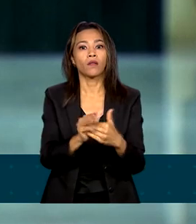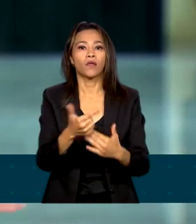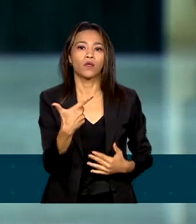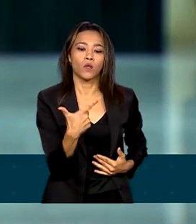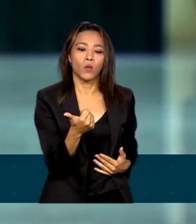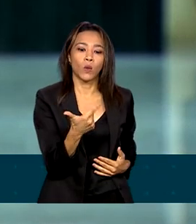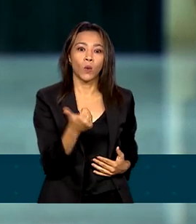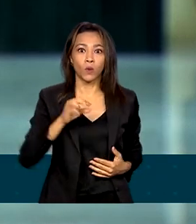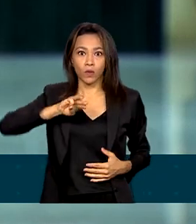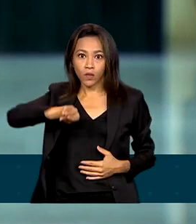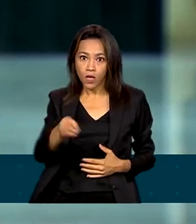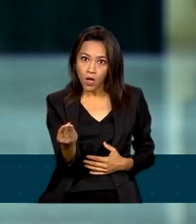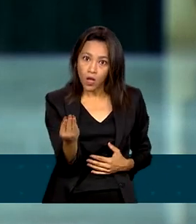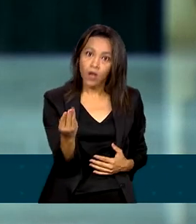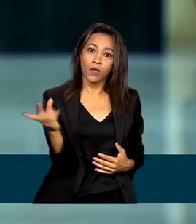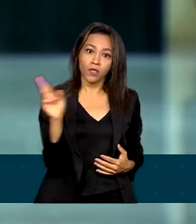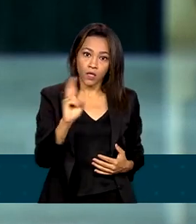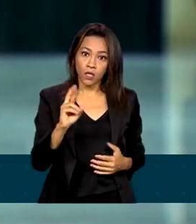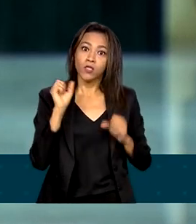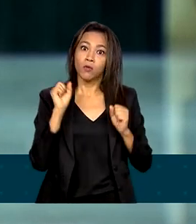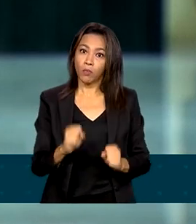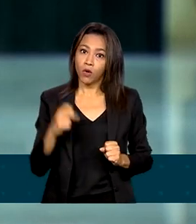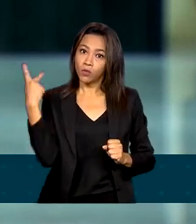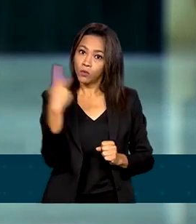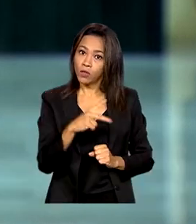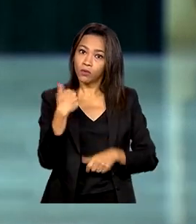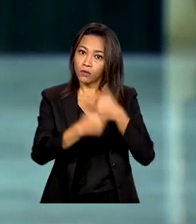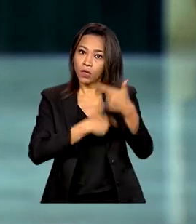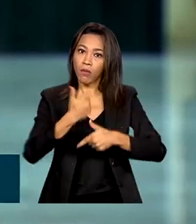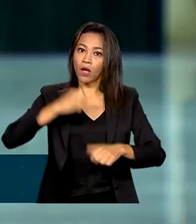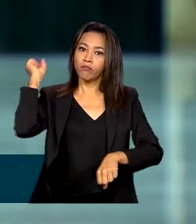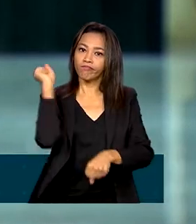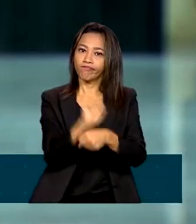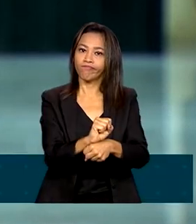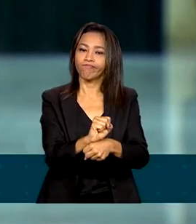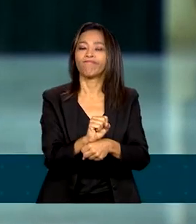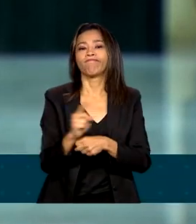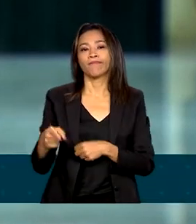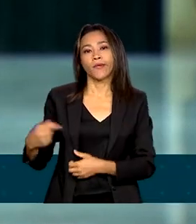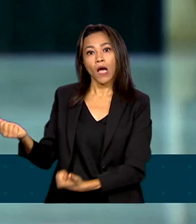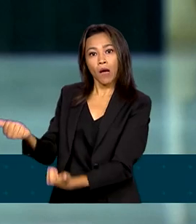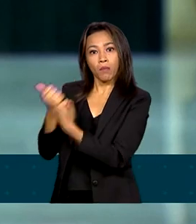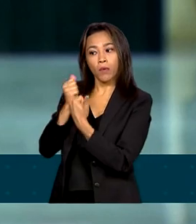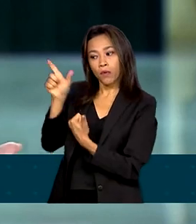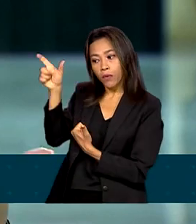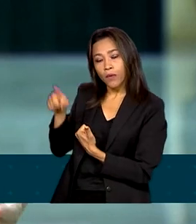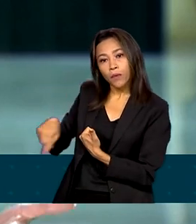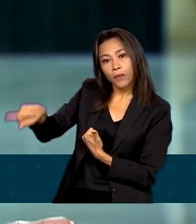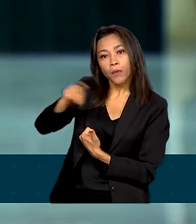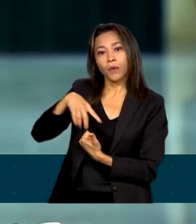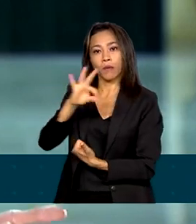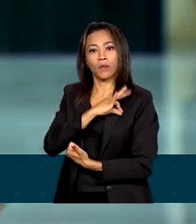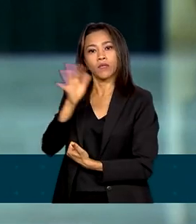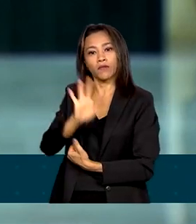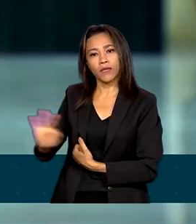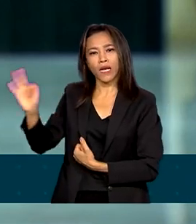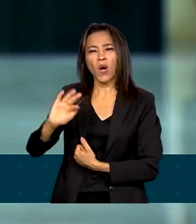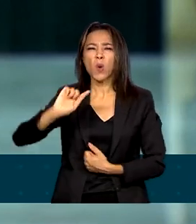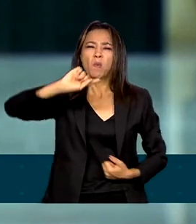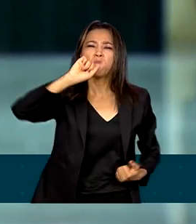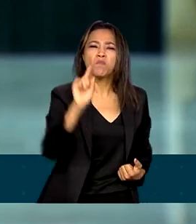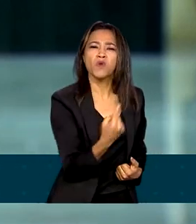de reais e podem ter as atividades suspensas. Com o apoio da Polícia Federal, pelo menos mil perfis foram